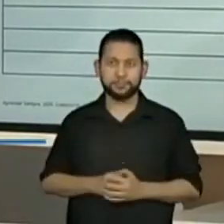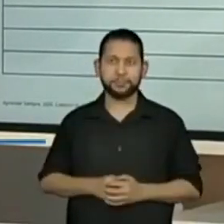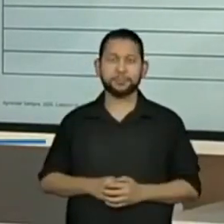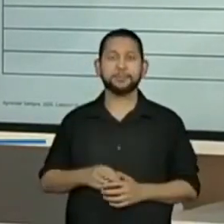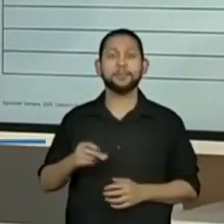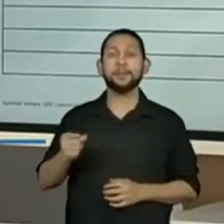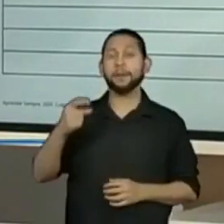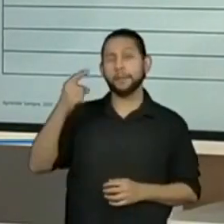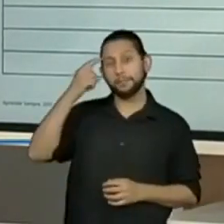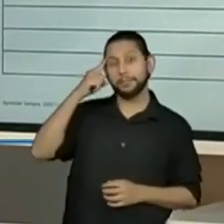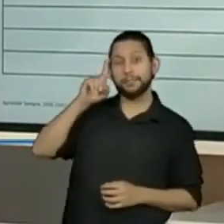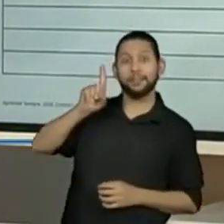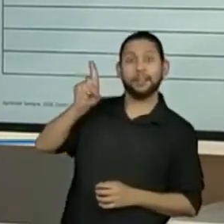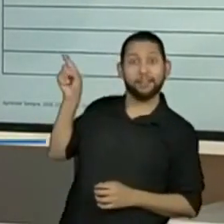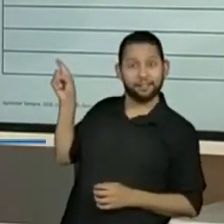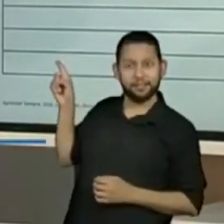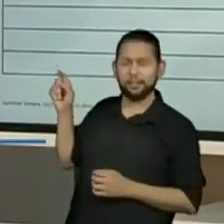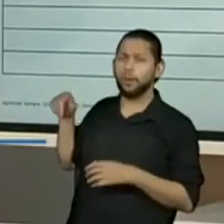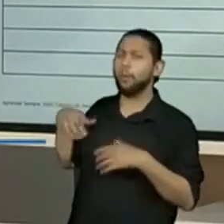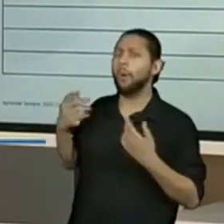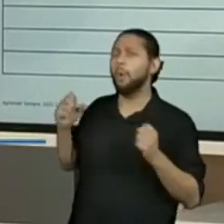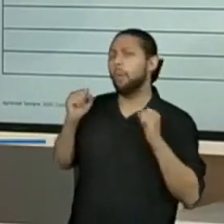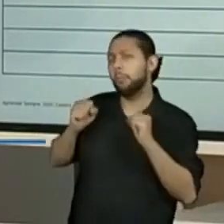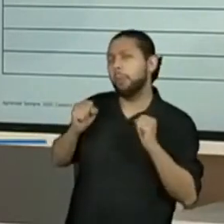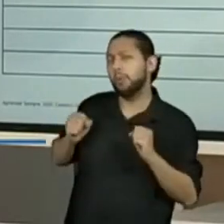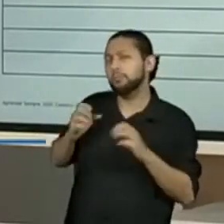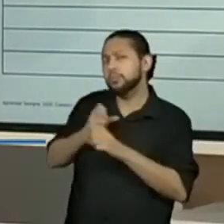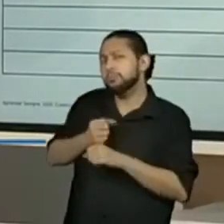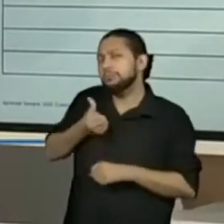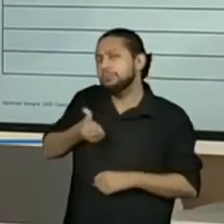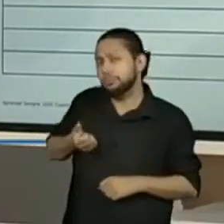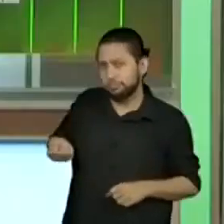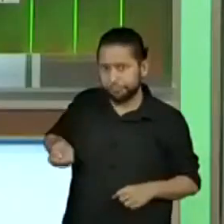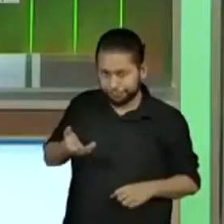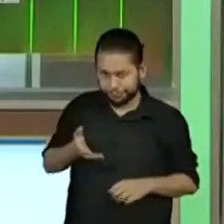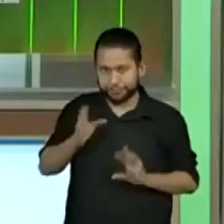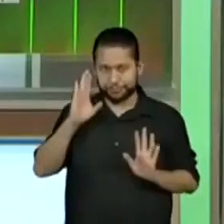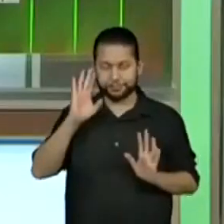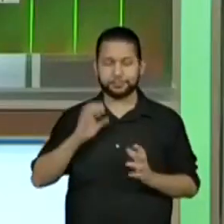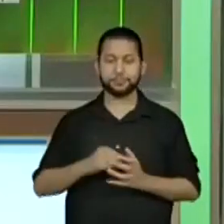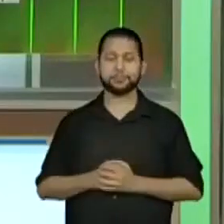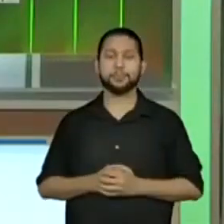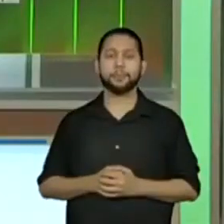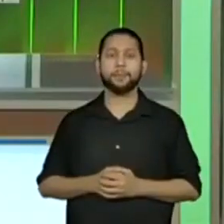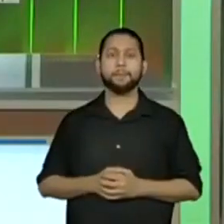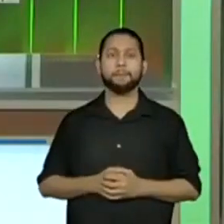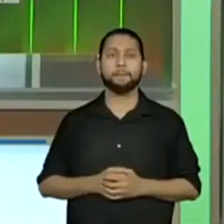pensar aqui nessas possibilidades de soma 6. Se um dado